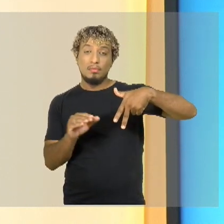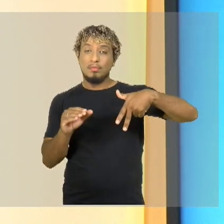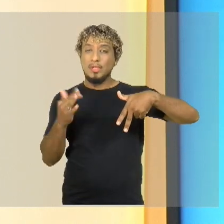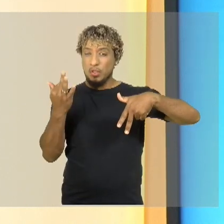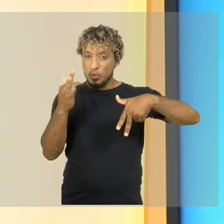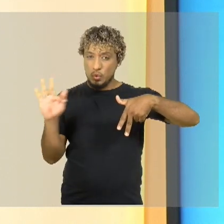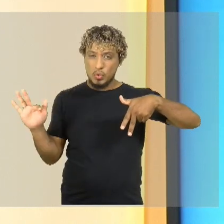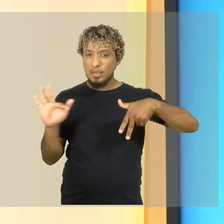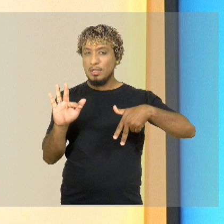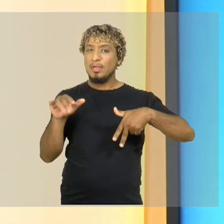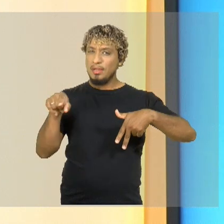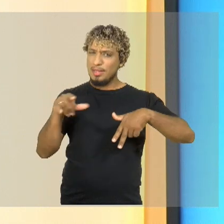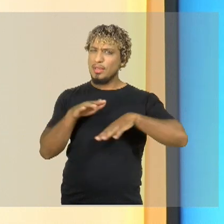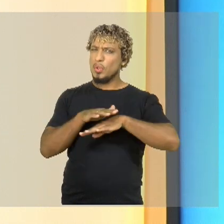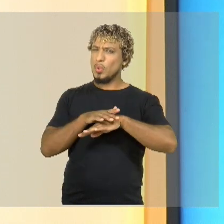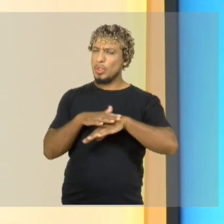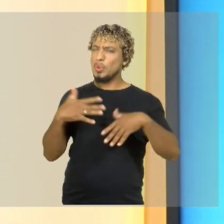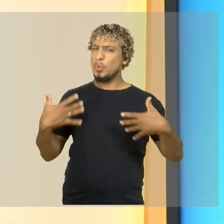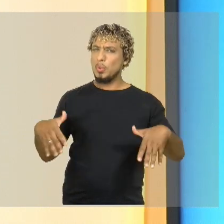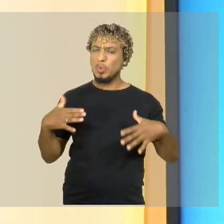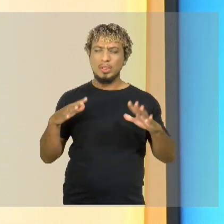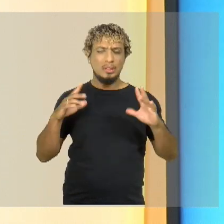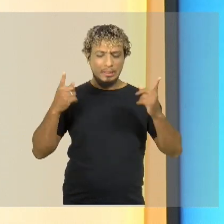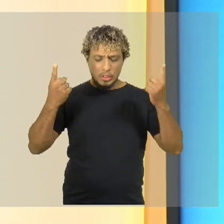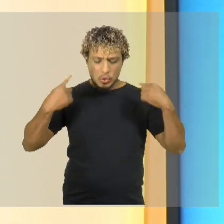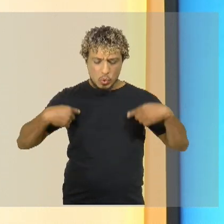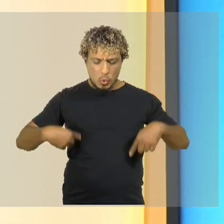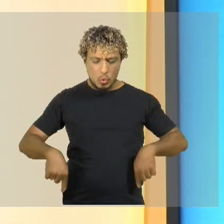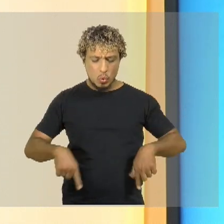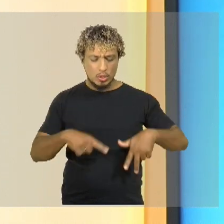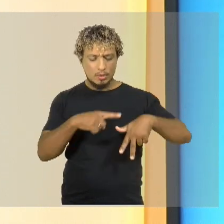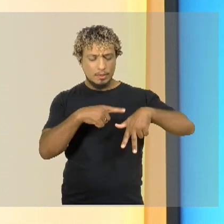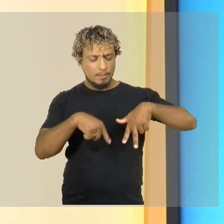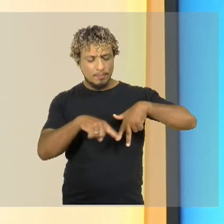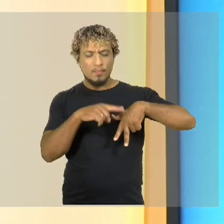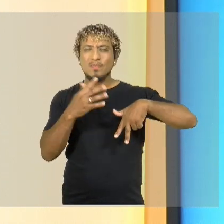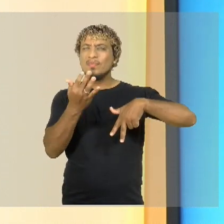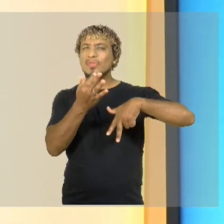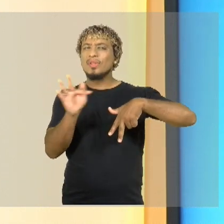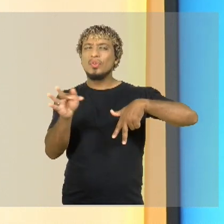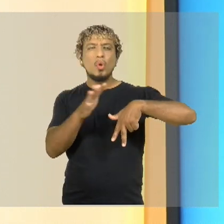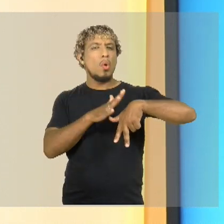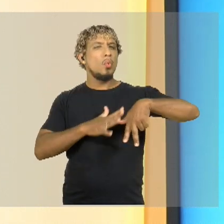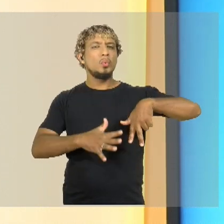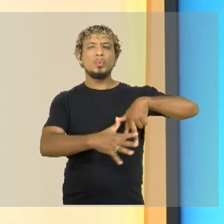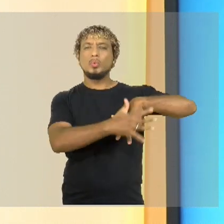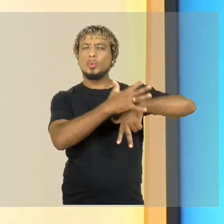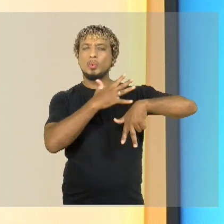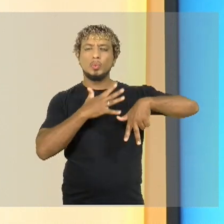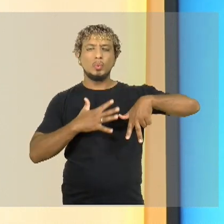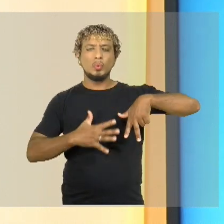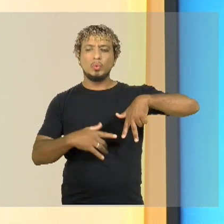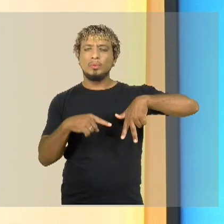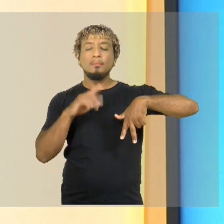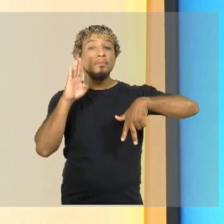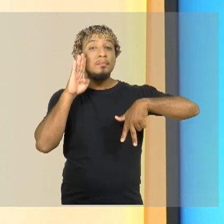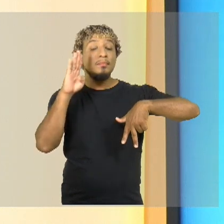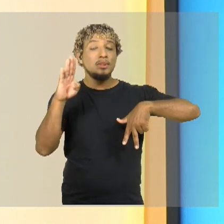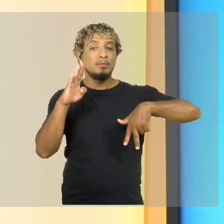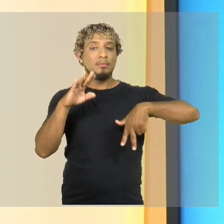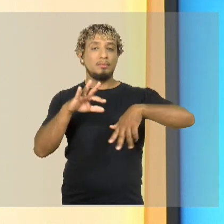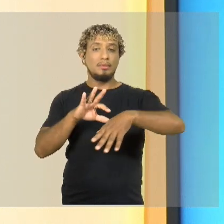doença crônica que atinge todo o corpo, se caracteriza por dor no corpo todo, principalmente na